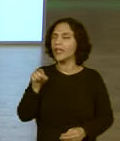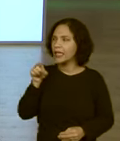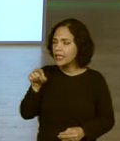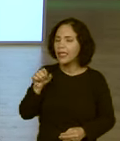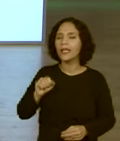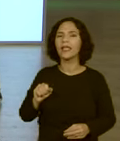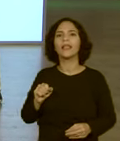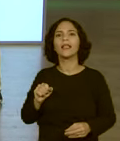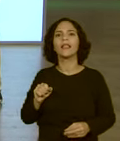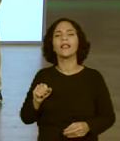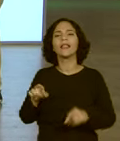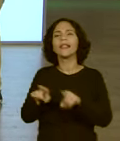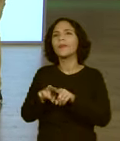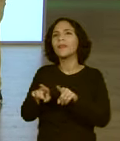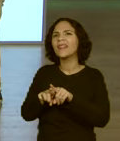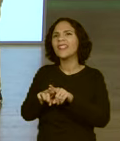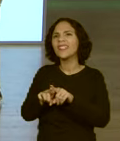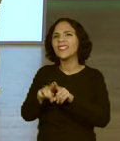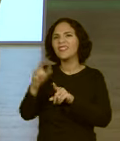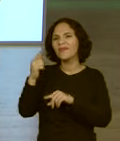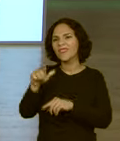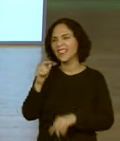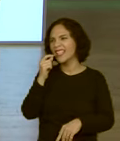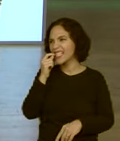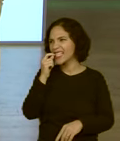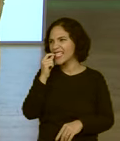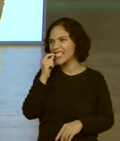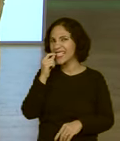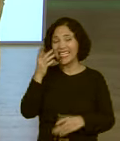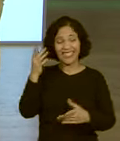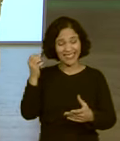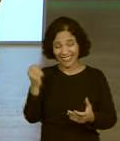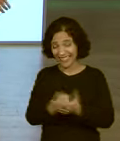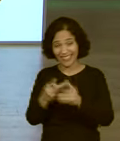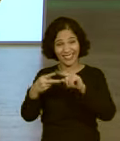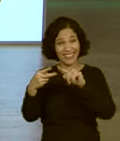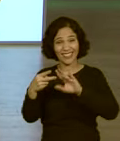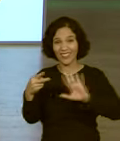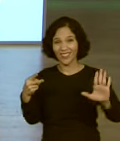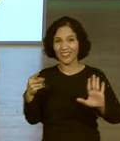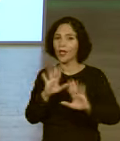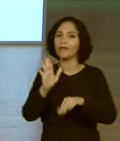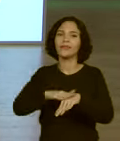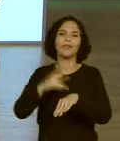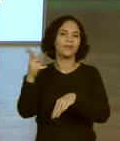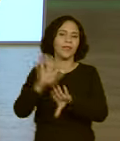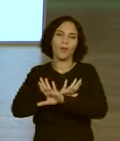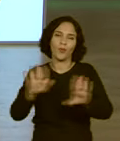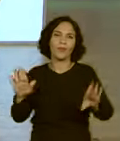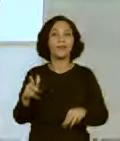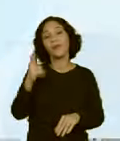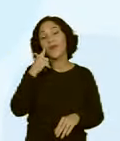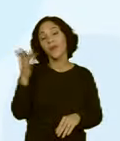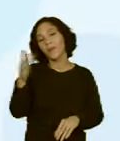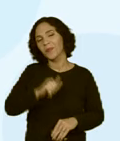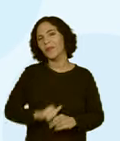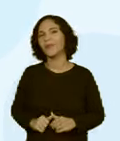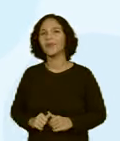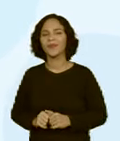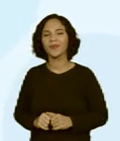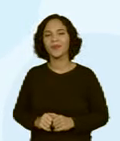e tinha... Ah, eu só lembro esses dois. Acabou o seu tempo. Vamos ver, pessoal?